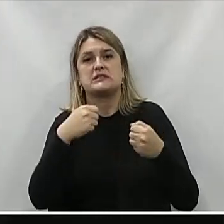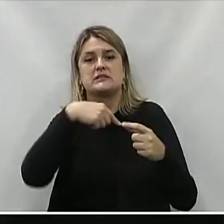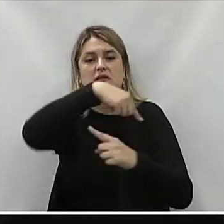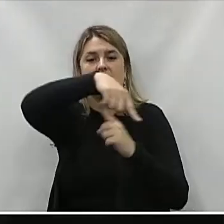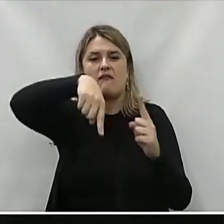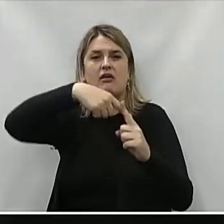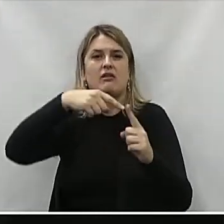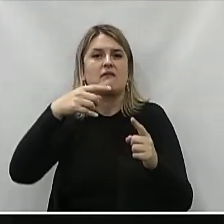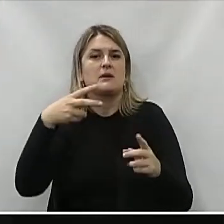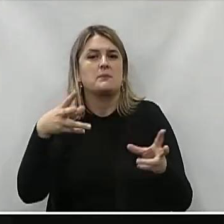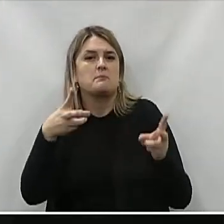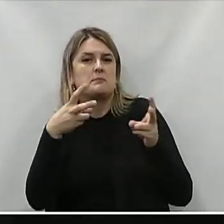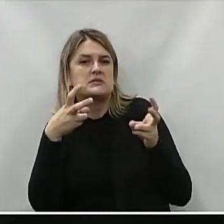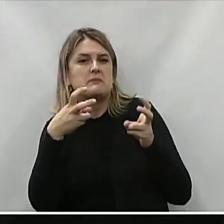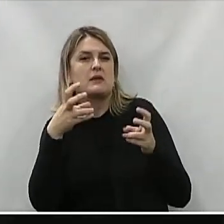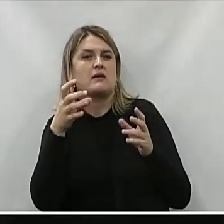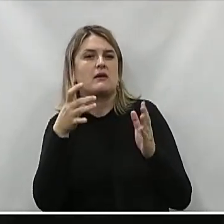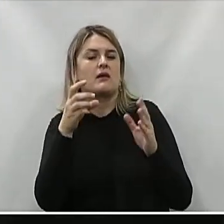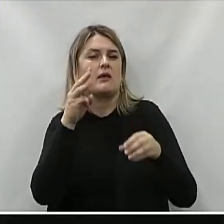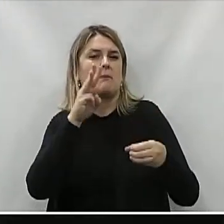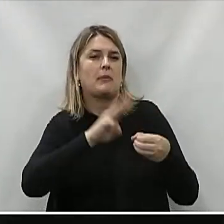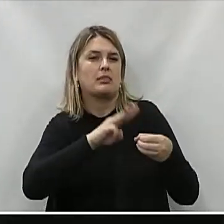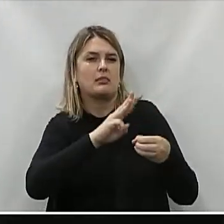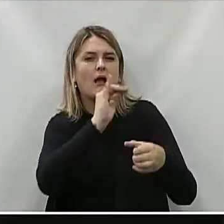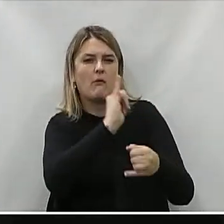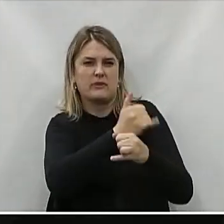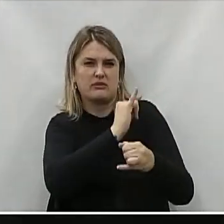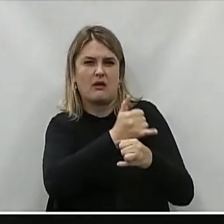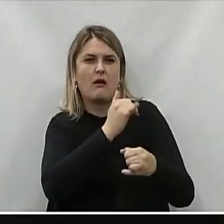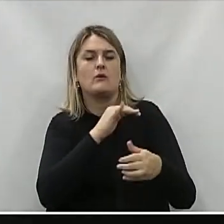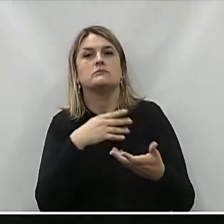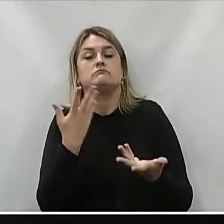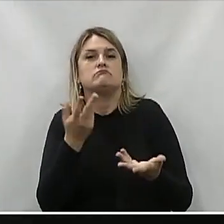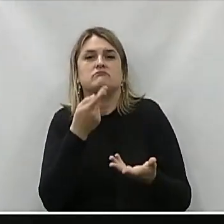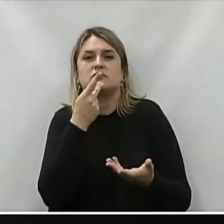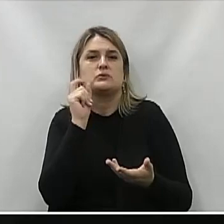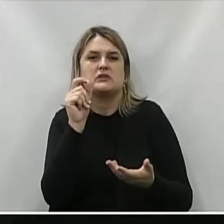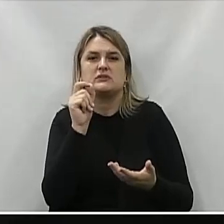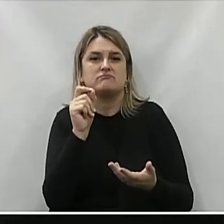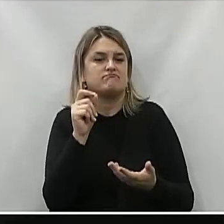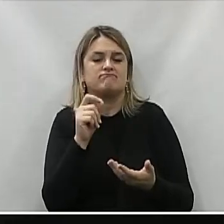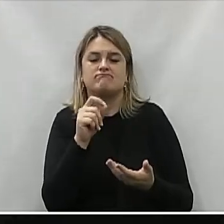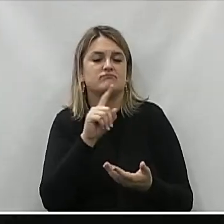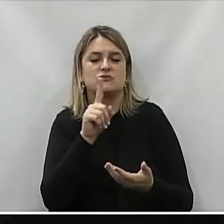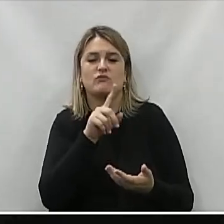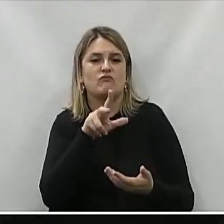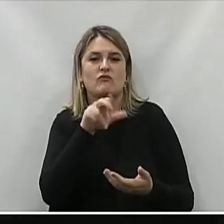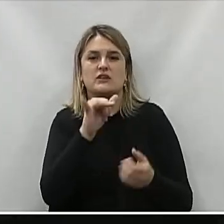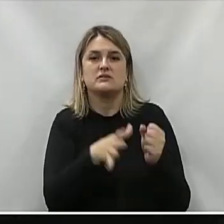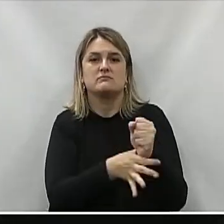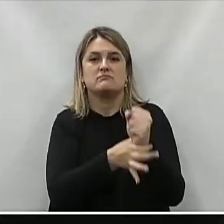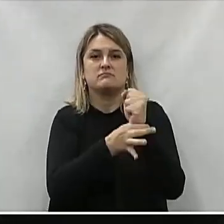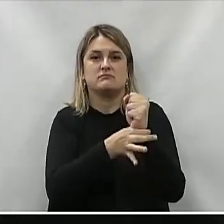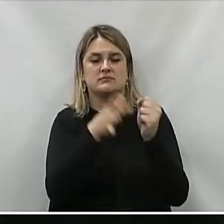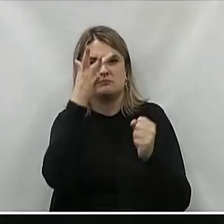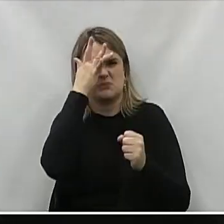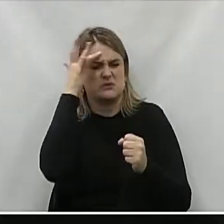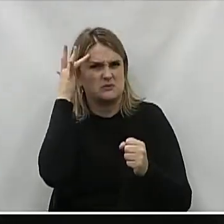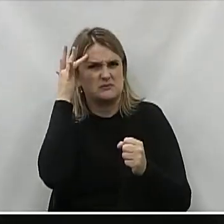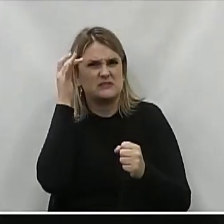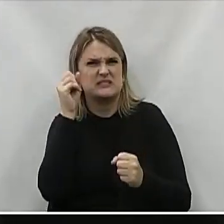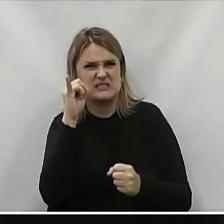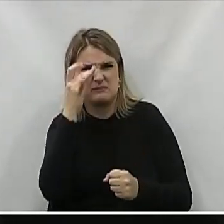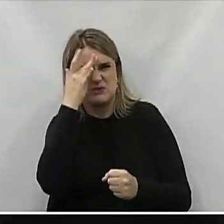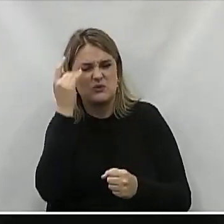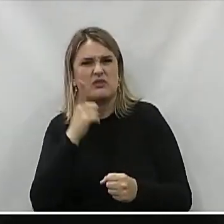Giratória Porta com detector de metal Eu vou dizer uma coisa Isso não vai segurar essa gente Quando o cara